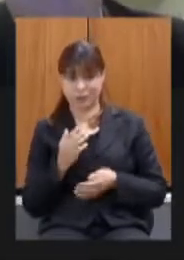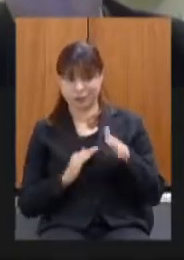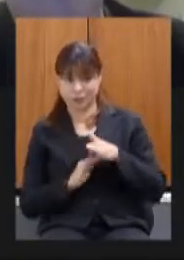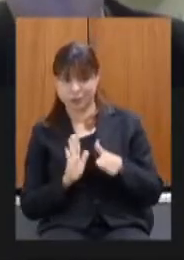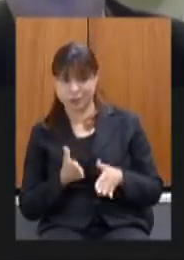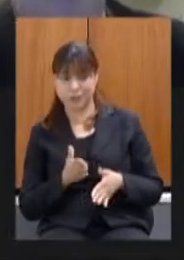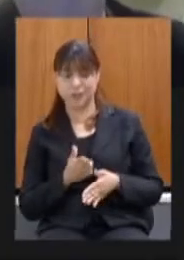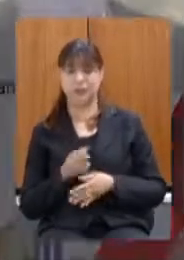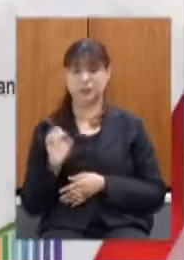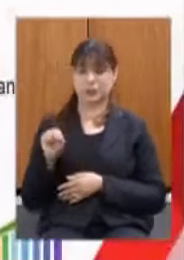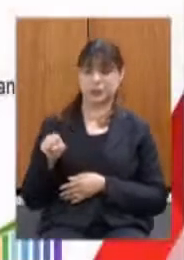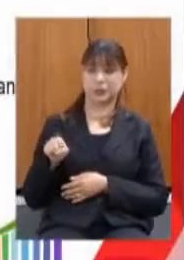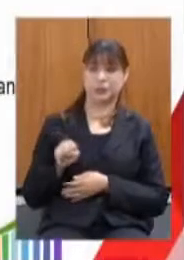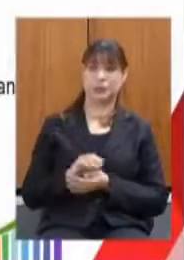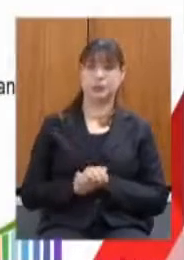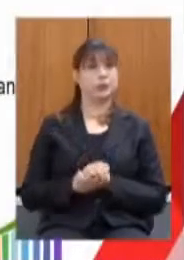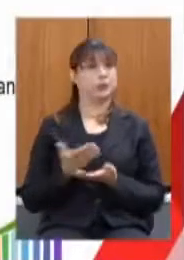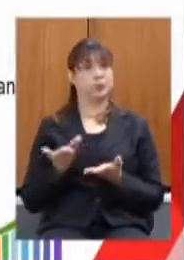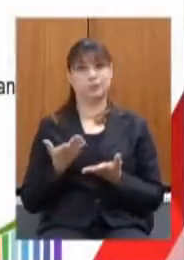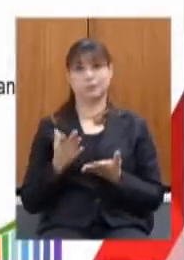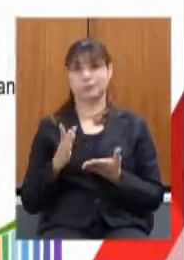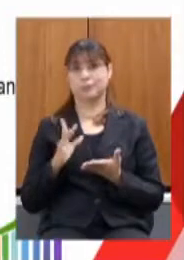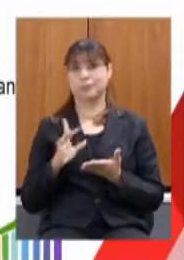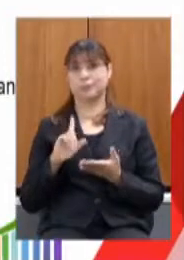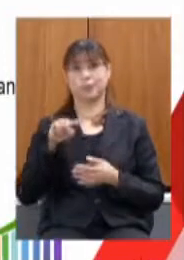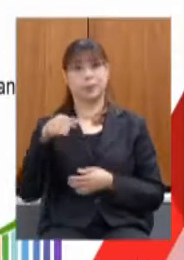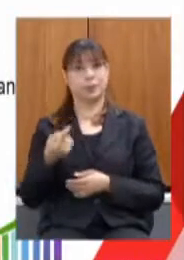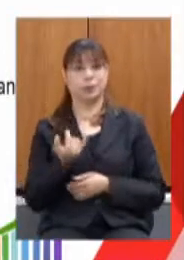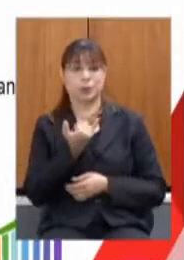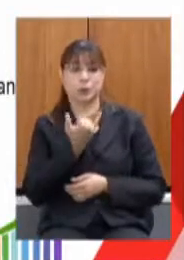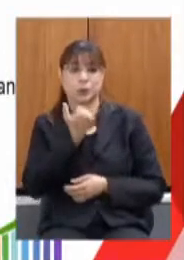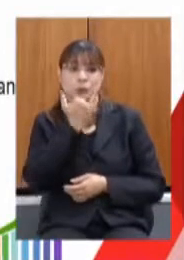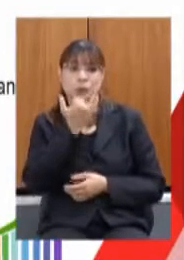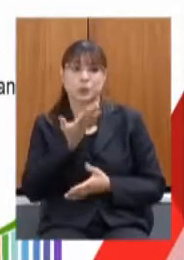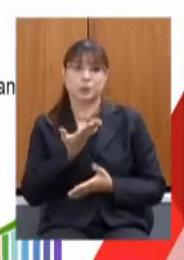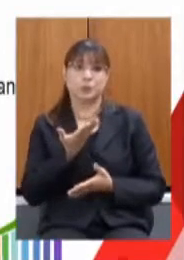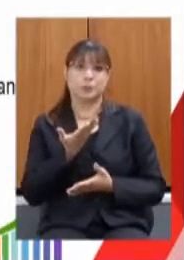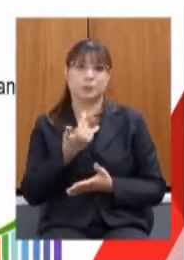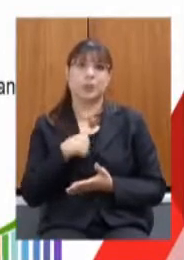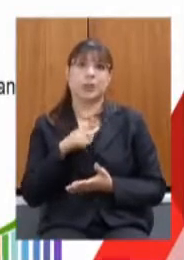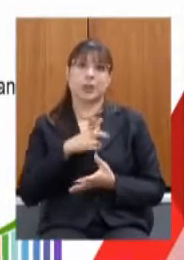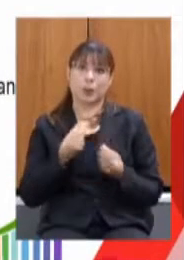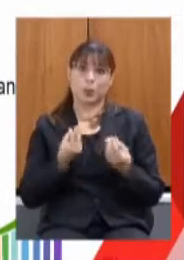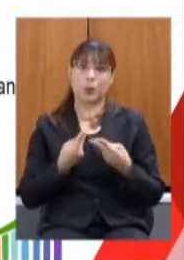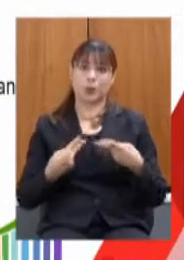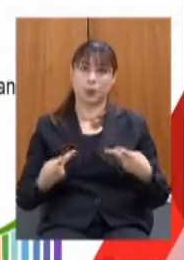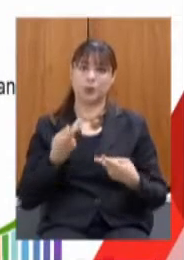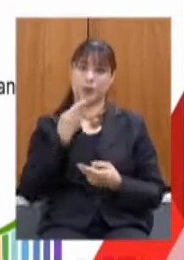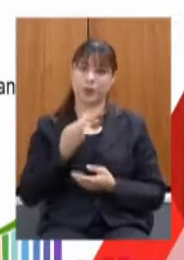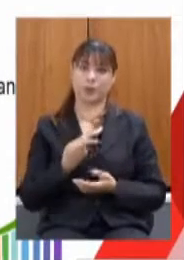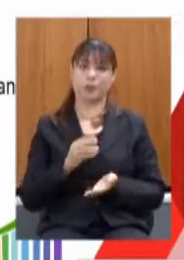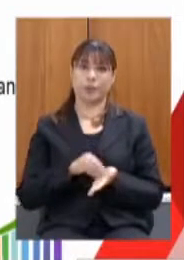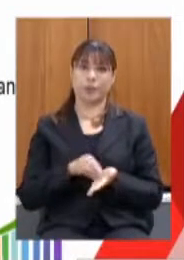o resto fica para o senhor me desculpe mas eu ainda tinha muita coisa para falar